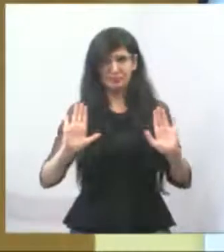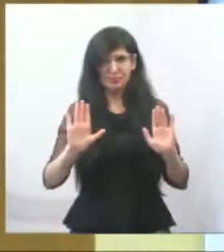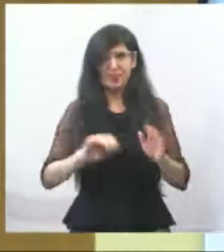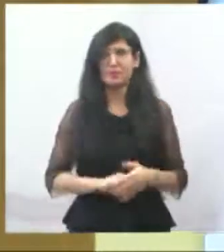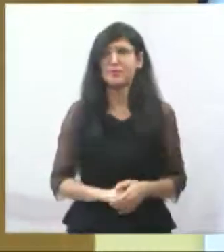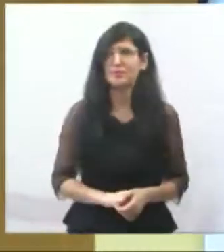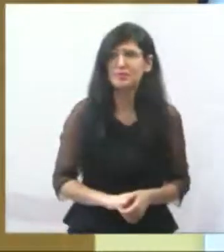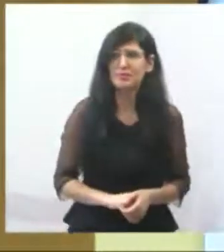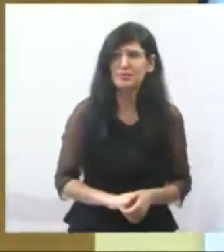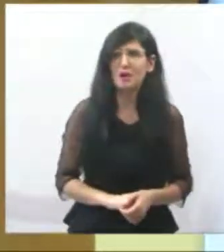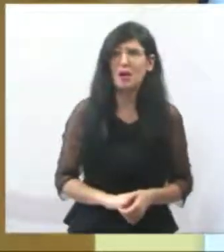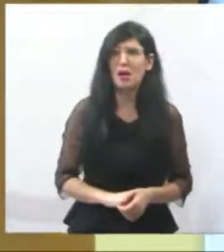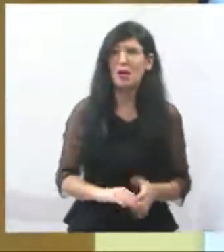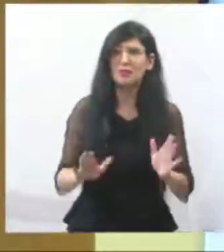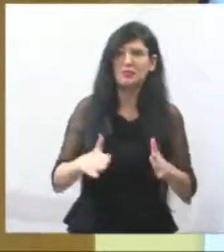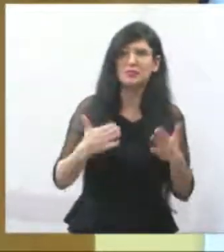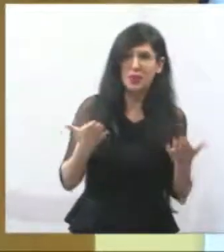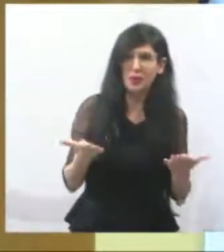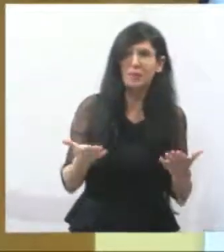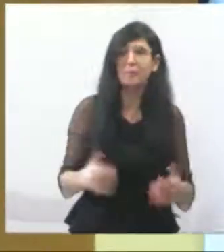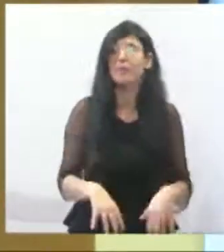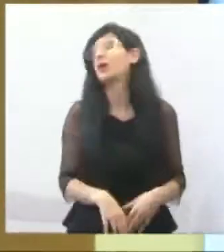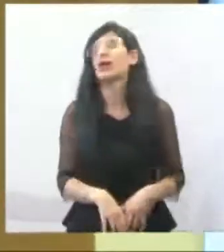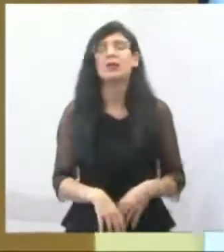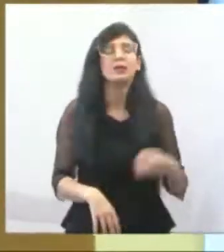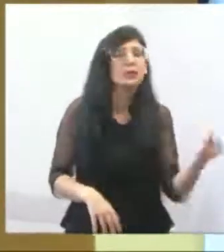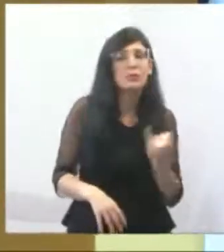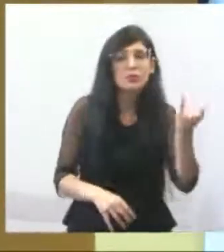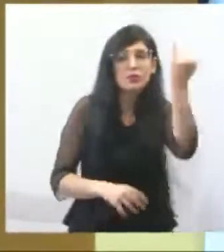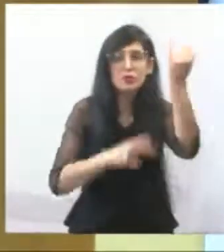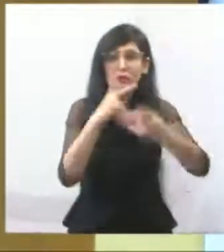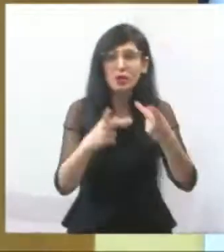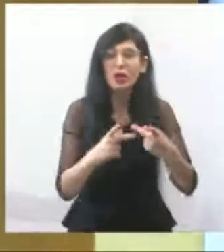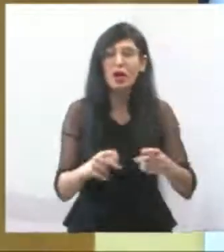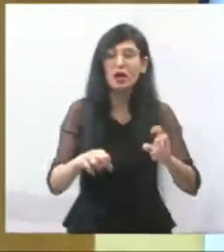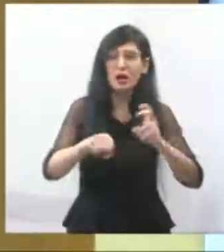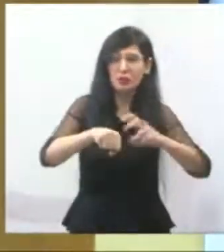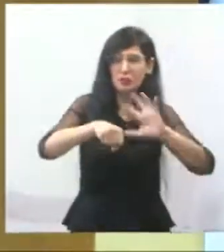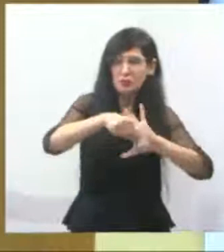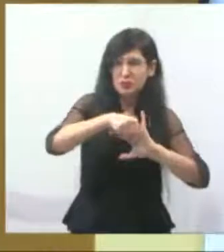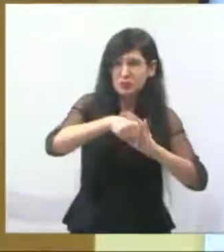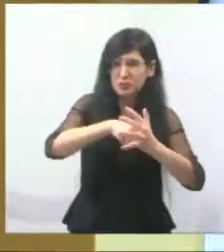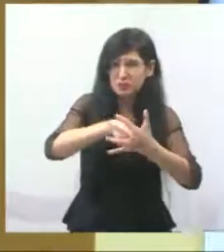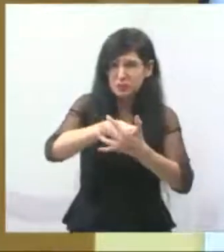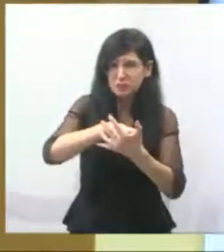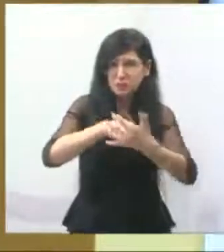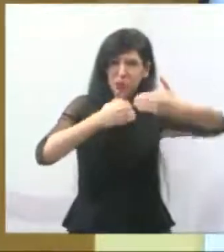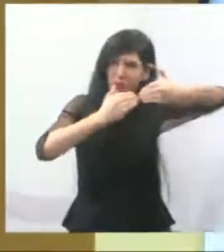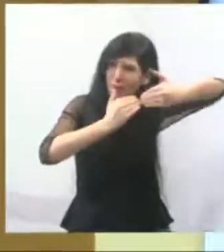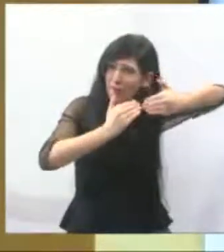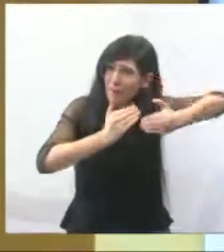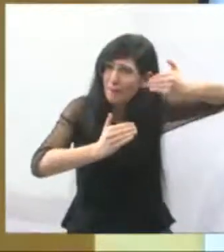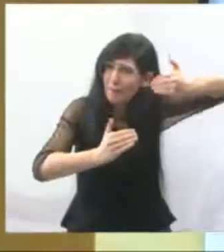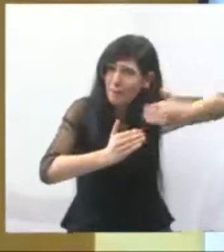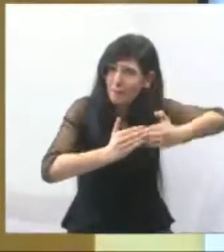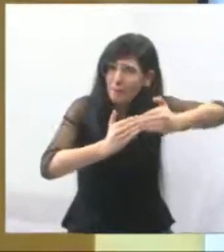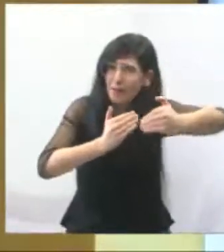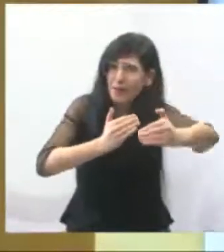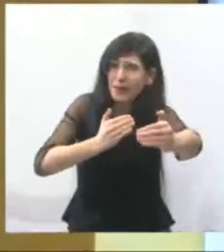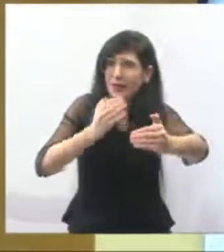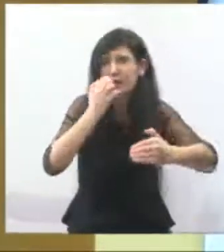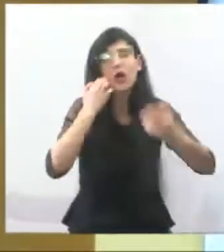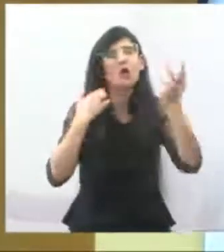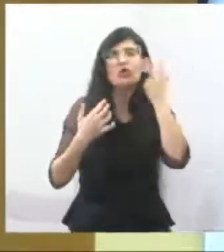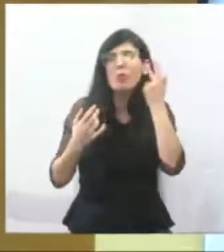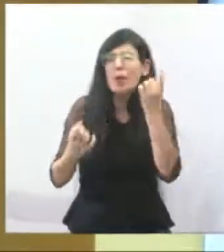comentar mesmo que nessa pandemia, eu estando, enquanto usuária, angustiada,